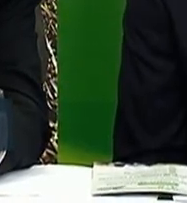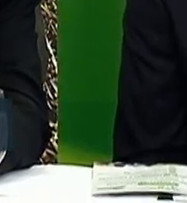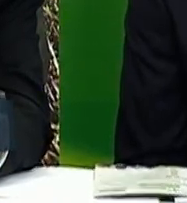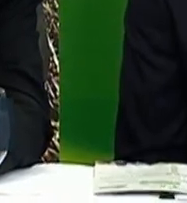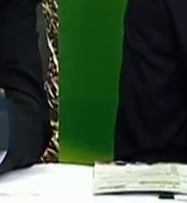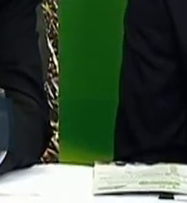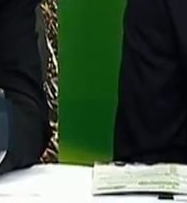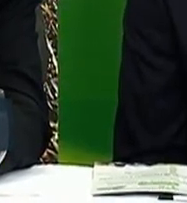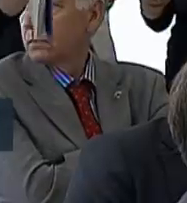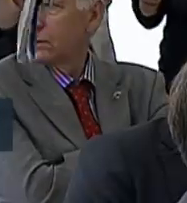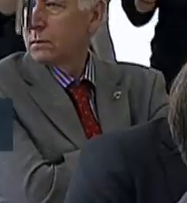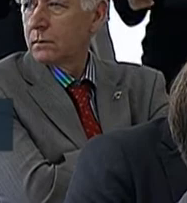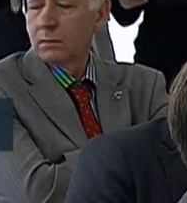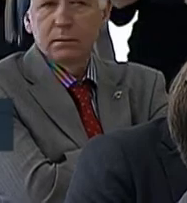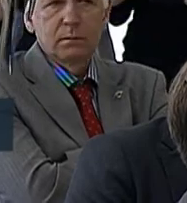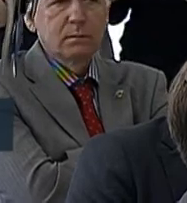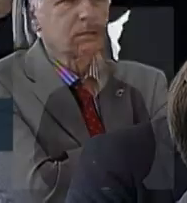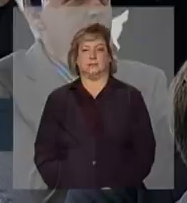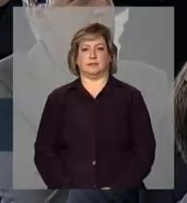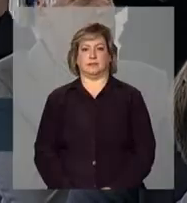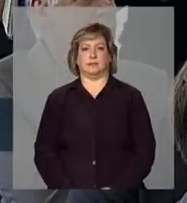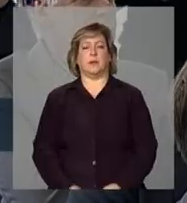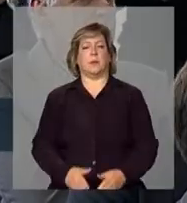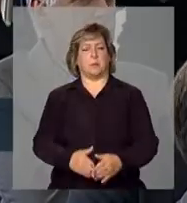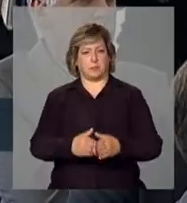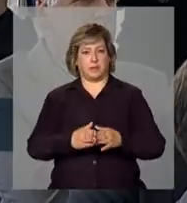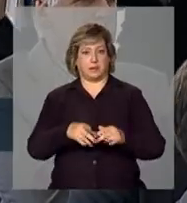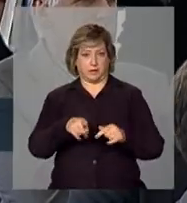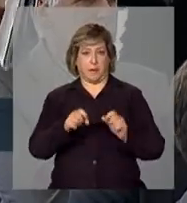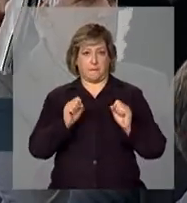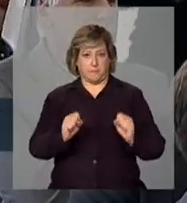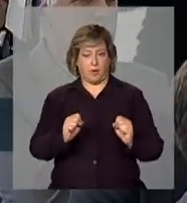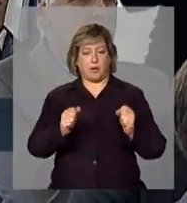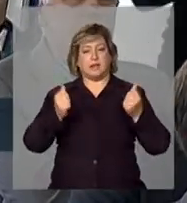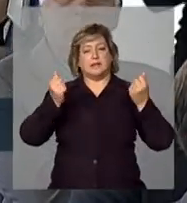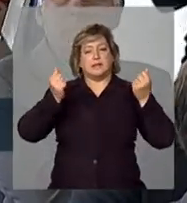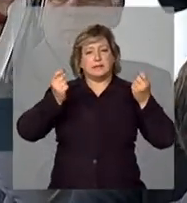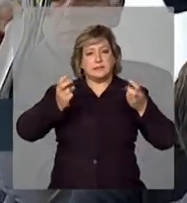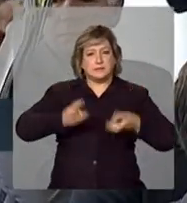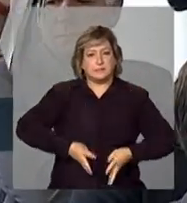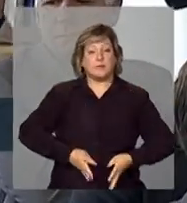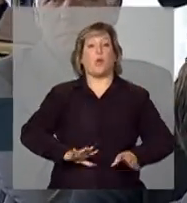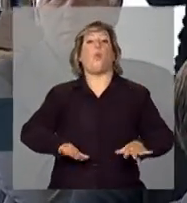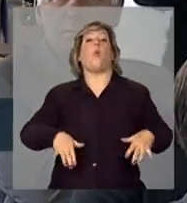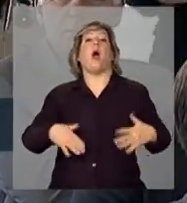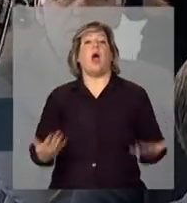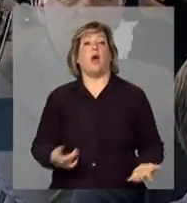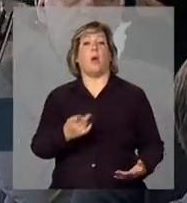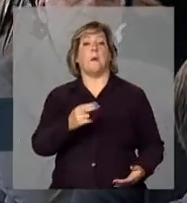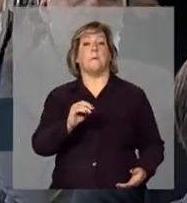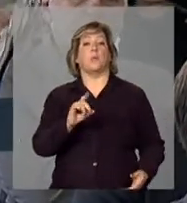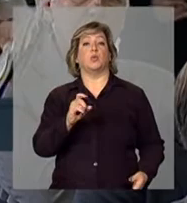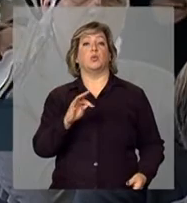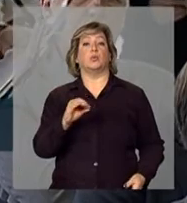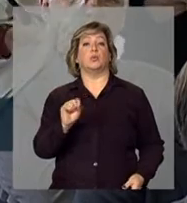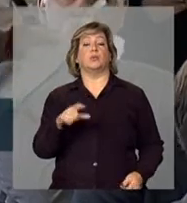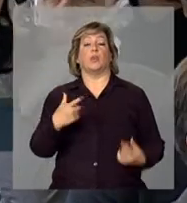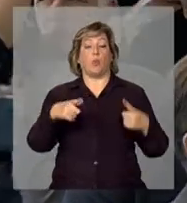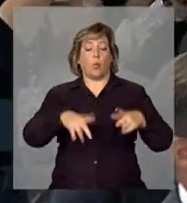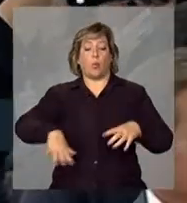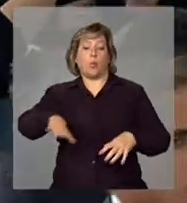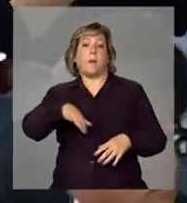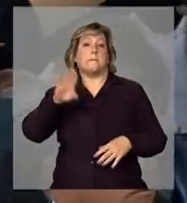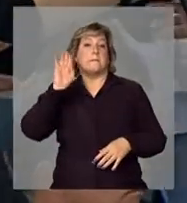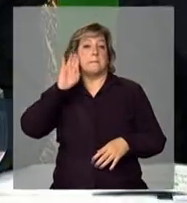está funcionando. Agora está. O senhor pode detalhar, assim, os produtos e regiões que seriam mais